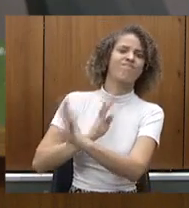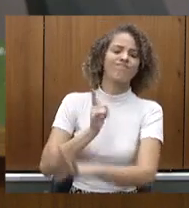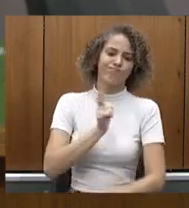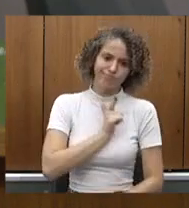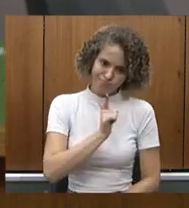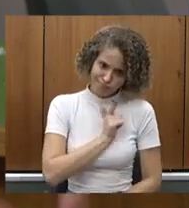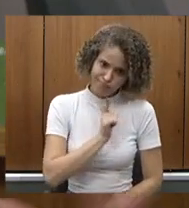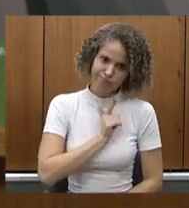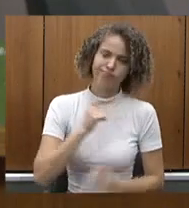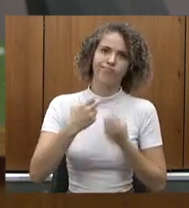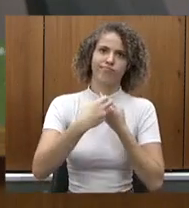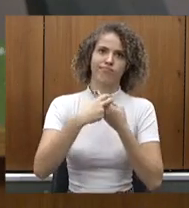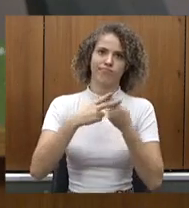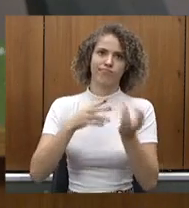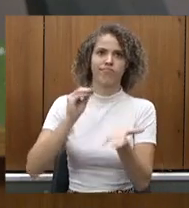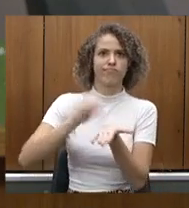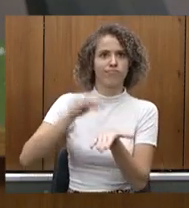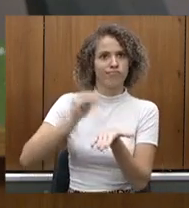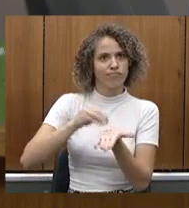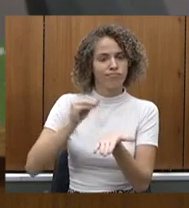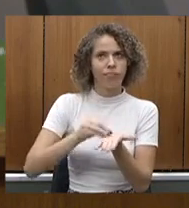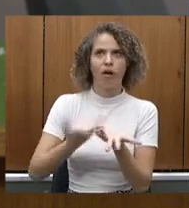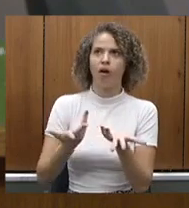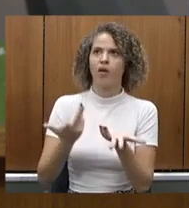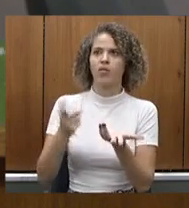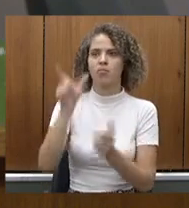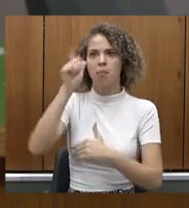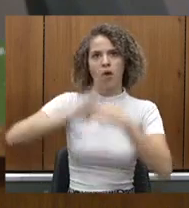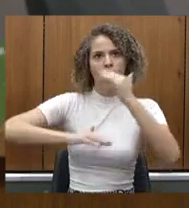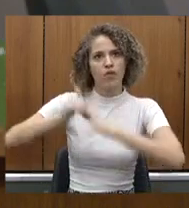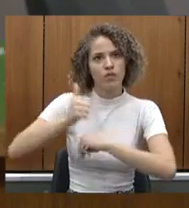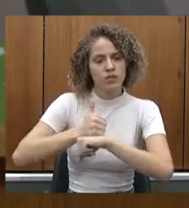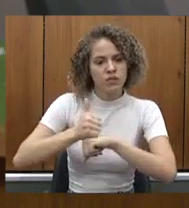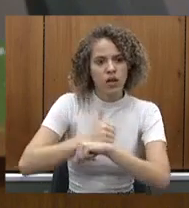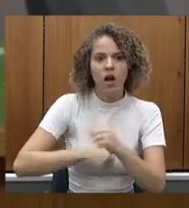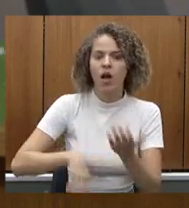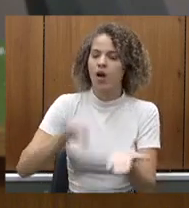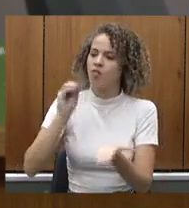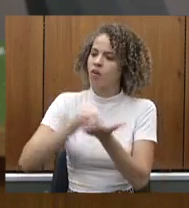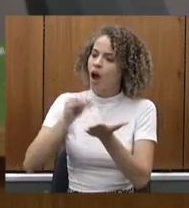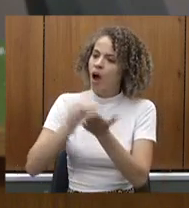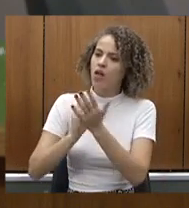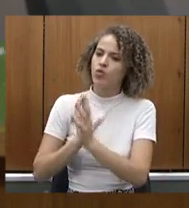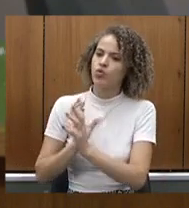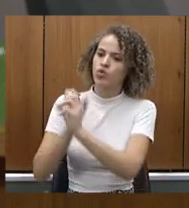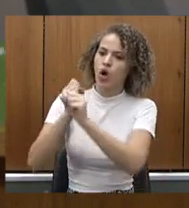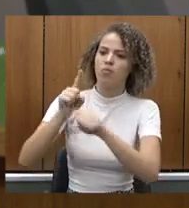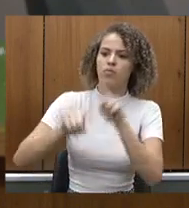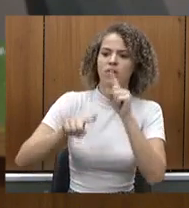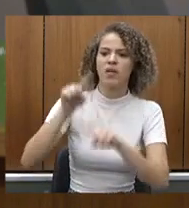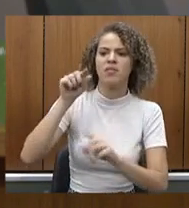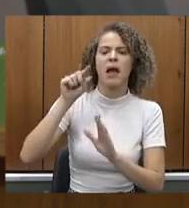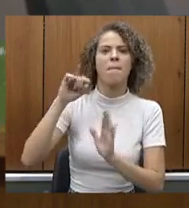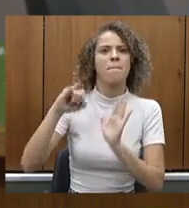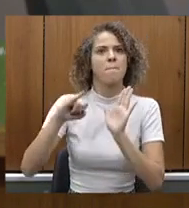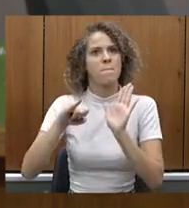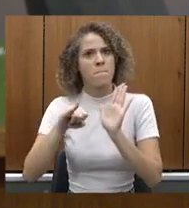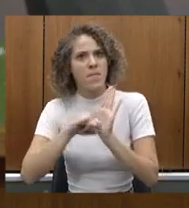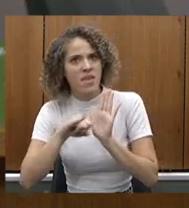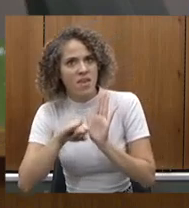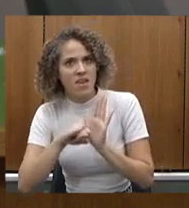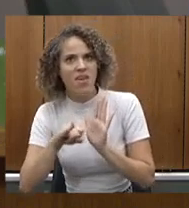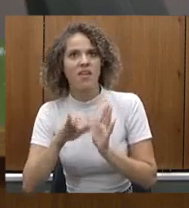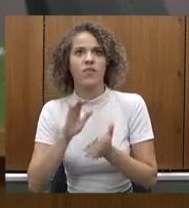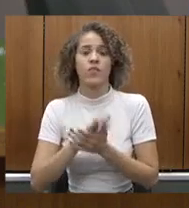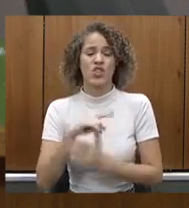muito provavelmente por falta de especialista ou por uma remuneração abaixo do custo dela para os hospitais. Então, dessa